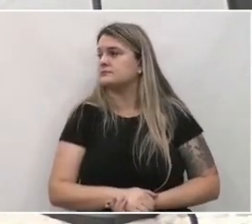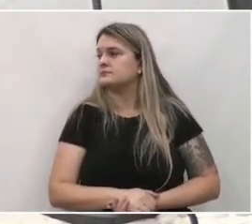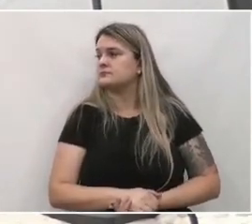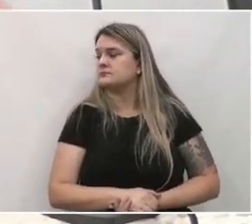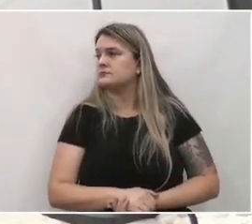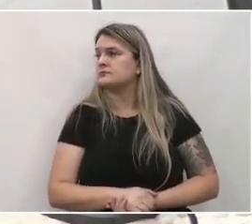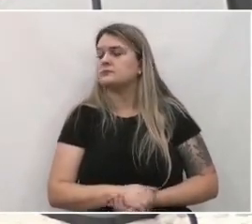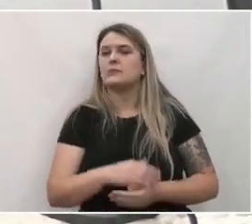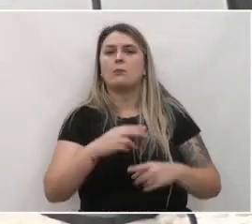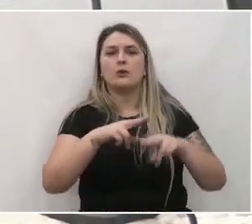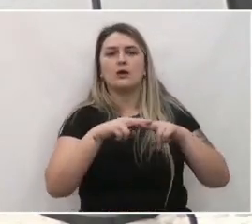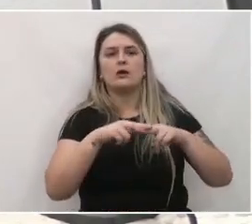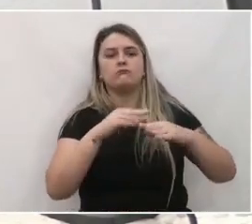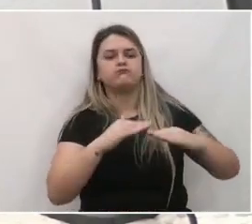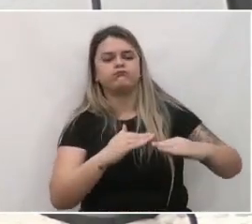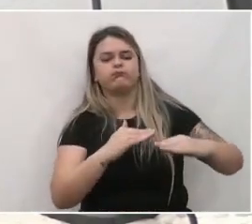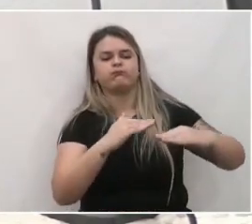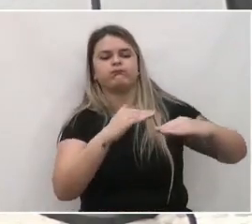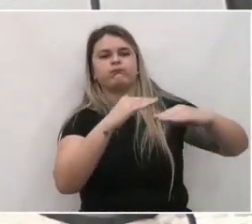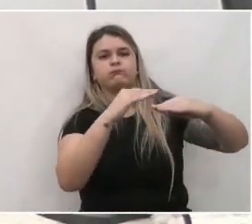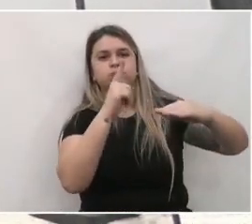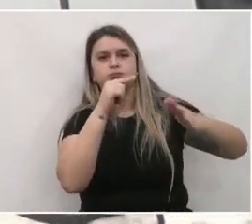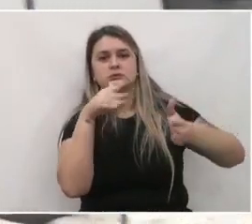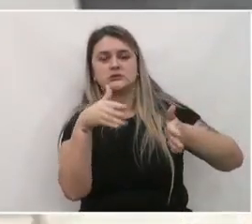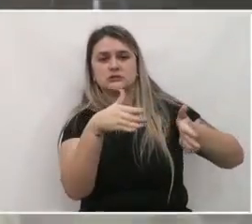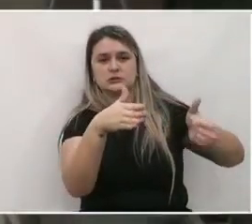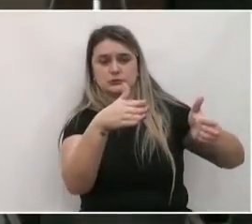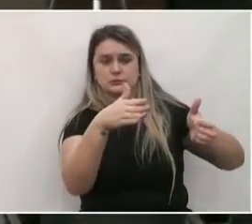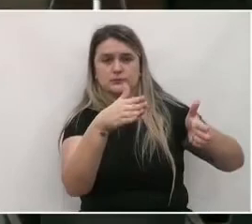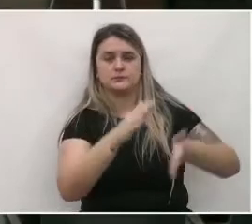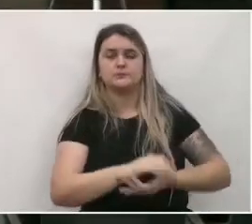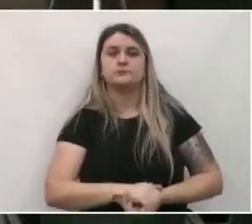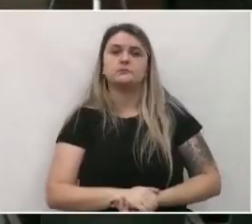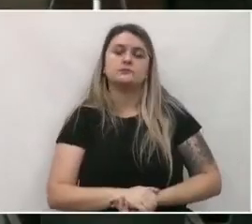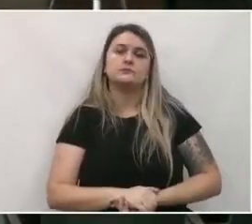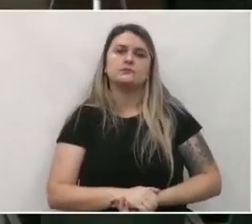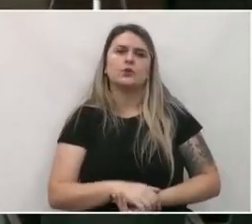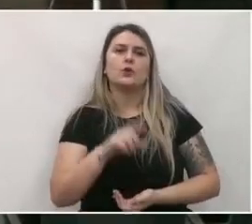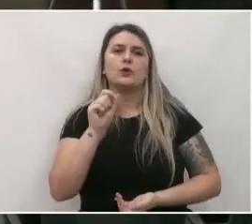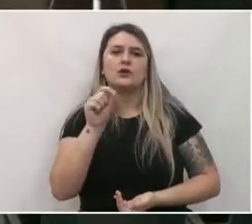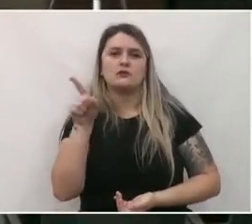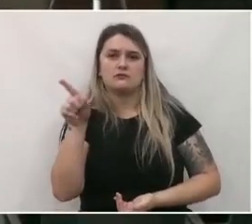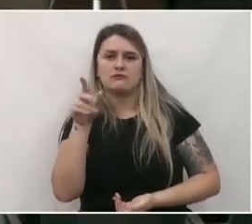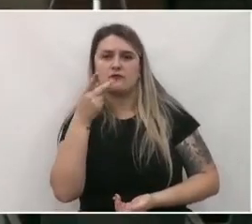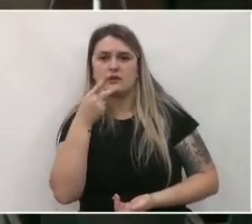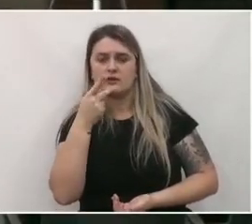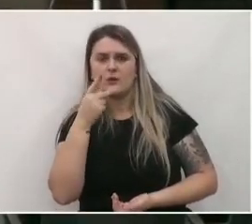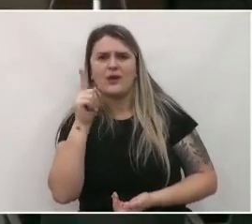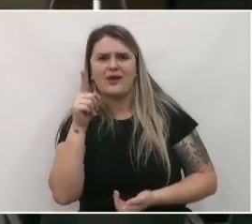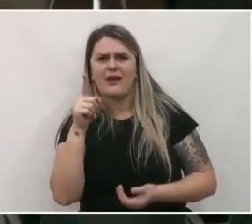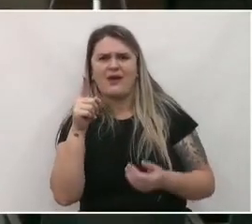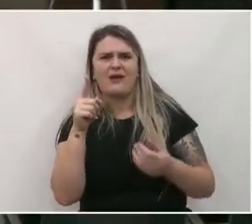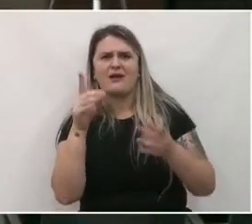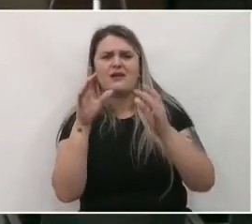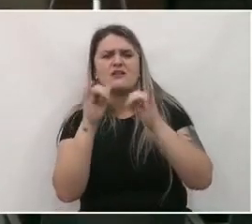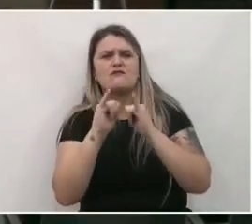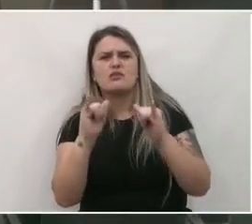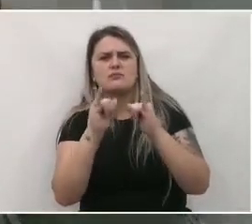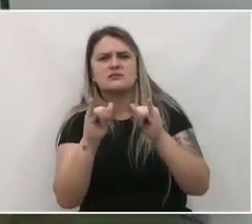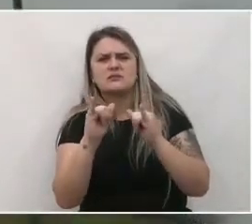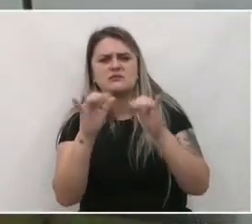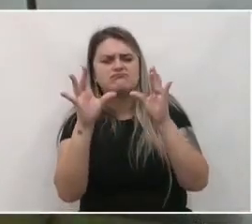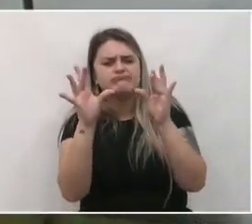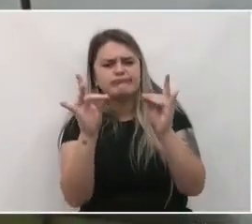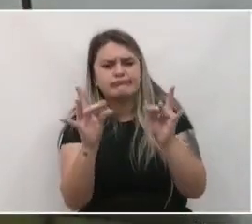do nível de cheias. Veja, o que o senhor está trazendo é uma questão muito específica. A gente